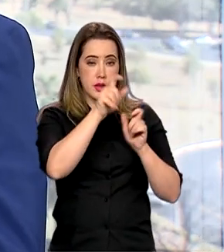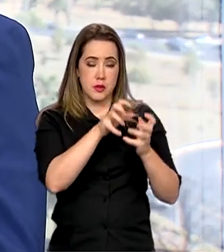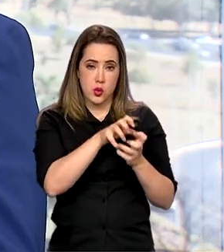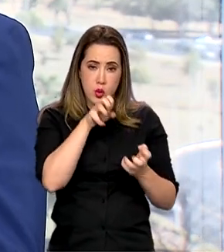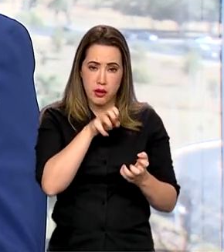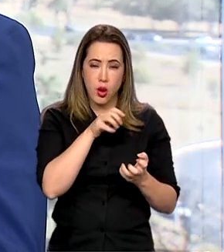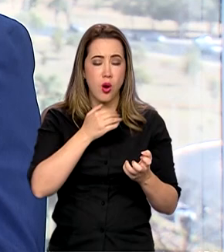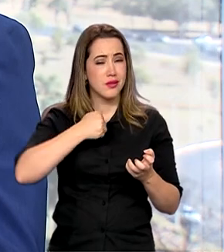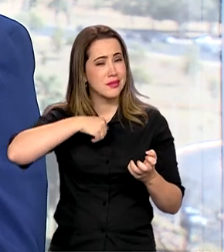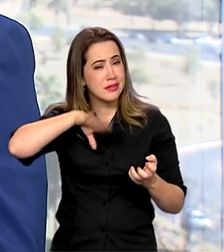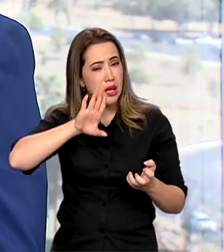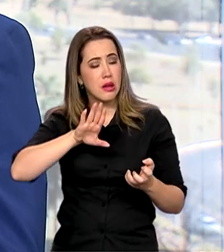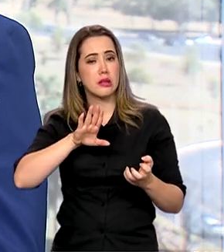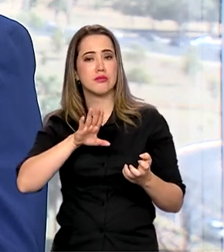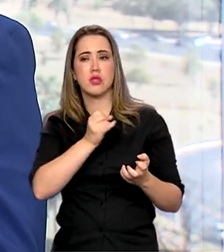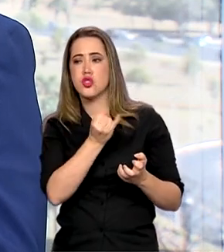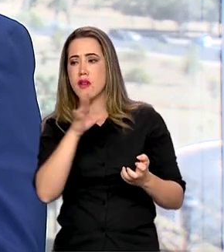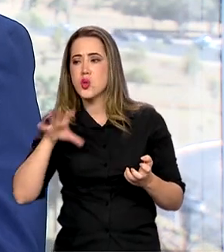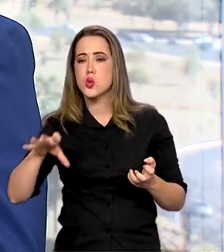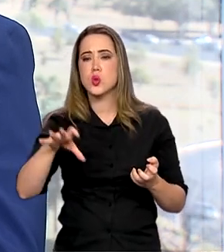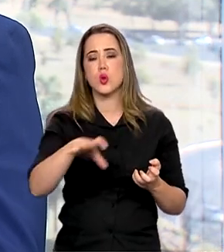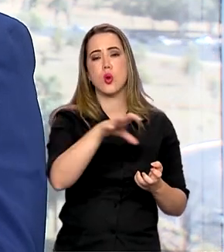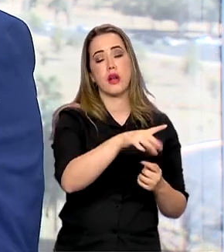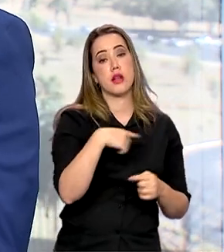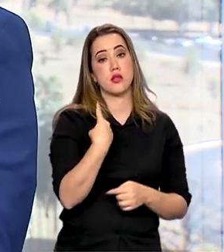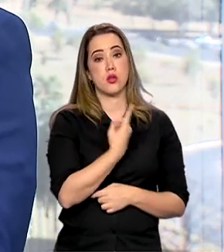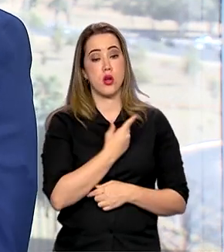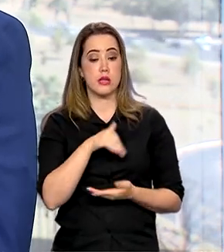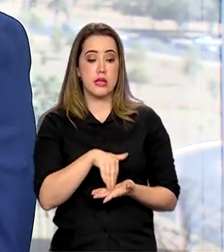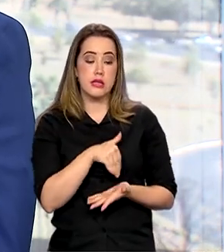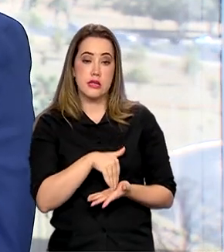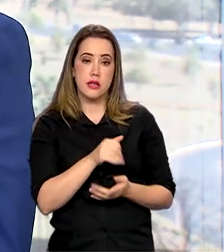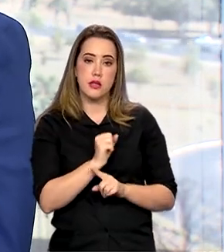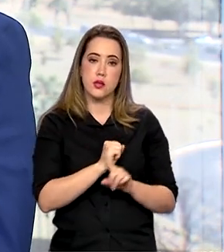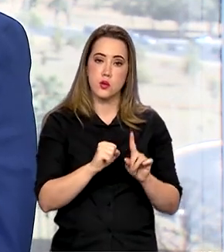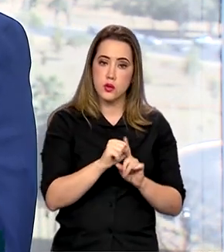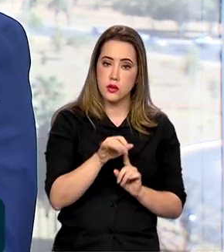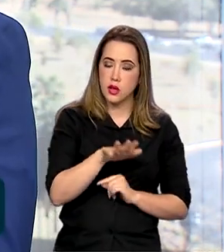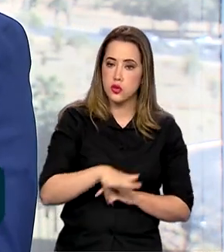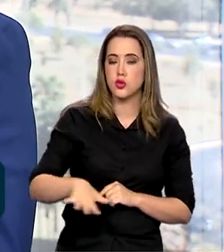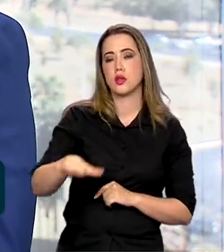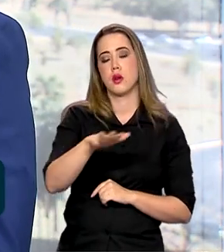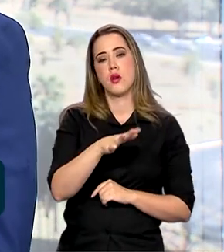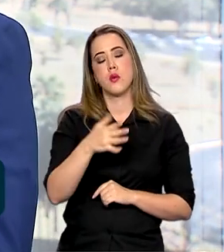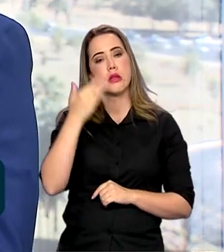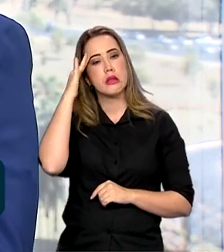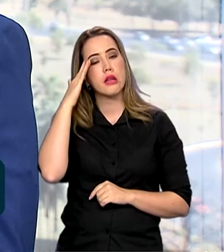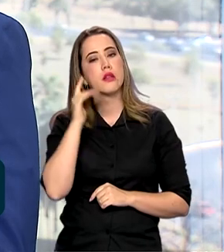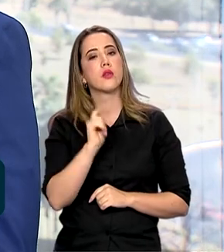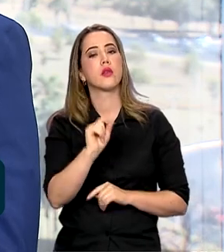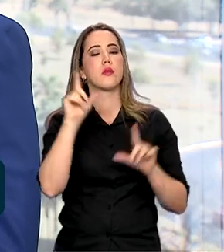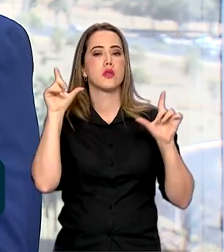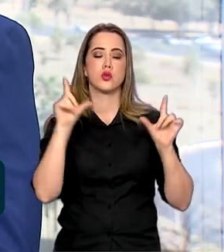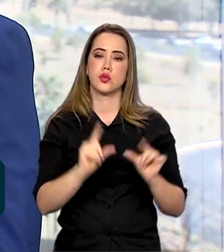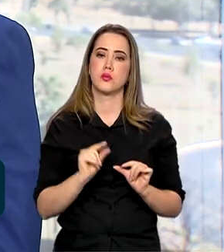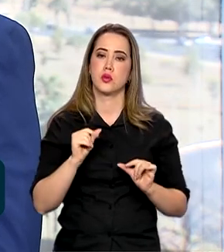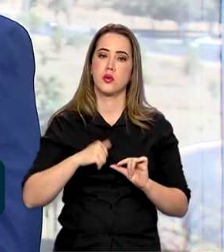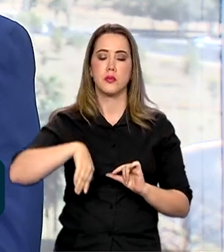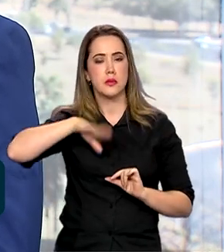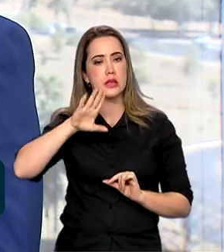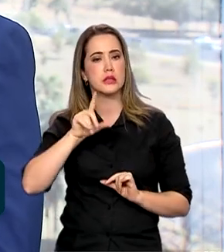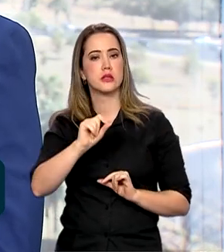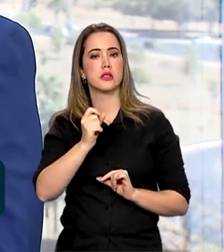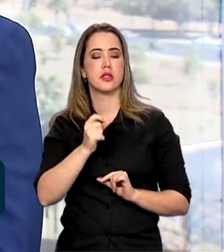nós, a crise da secretaria, mas também todo o governo e a sociedade como um todo, entender isso para minimizar ao máximo